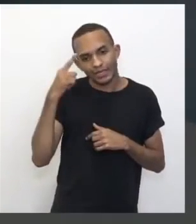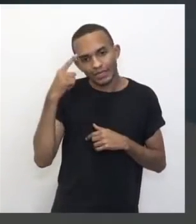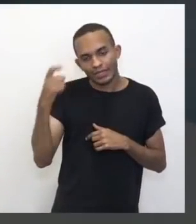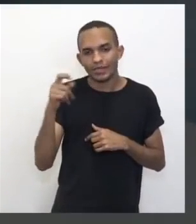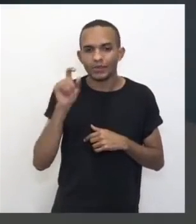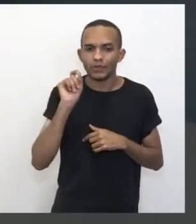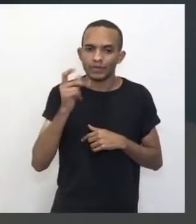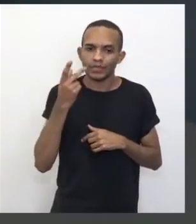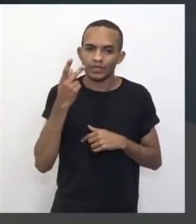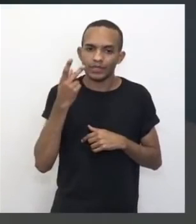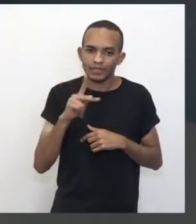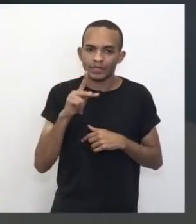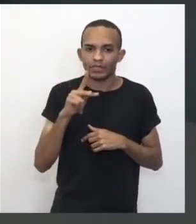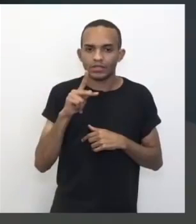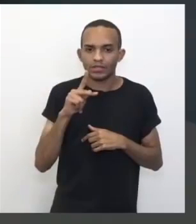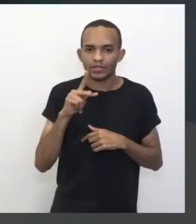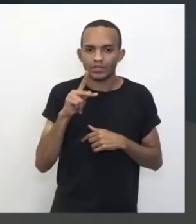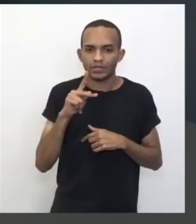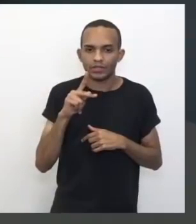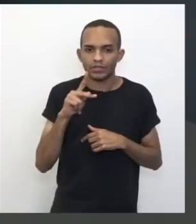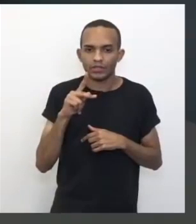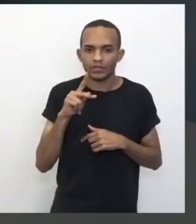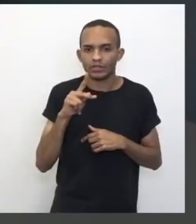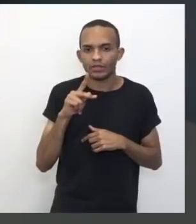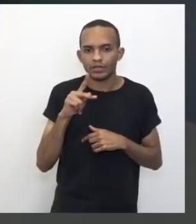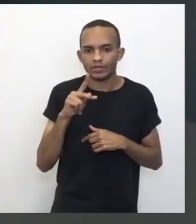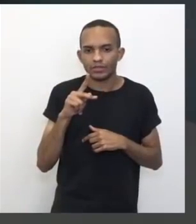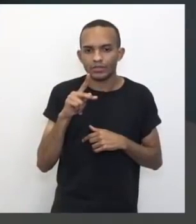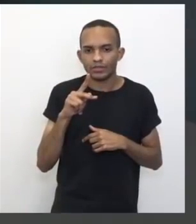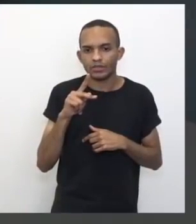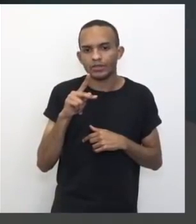esse sol aí, ó. Ele ficar ali, ó.